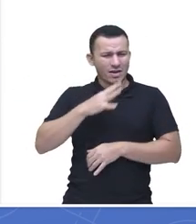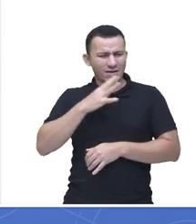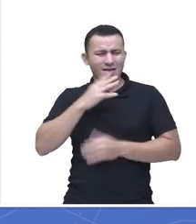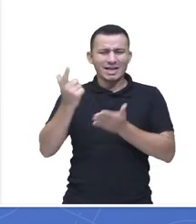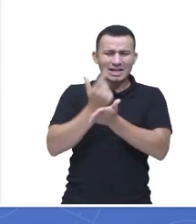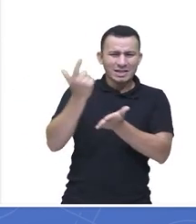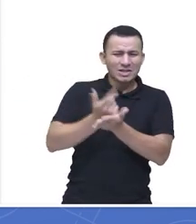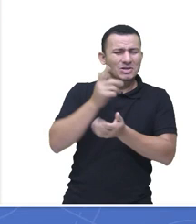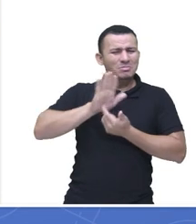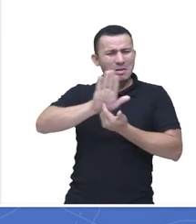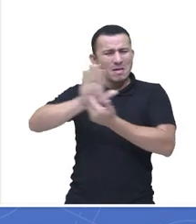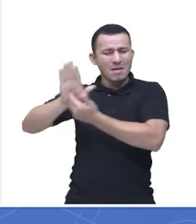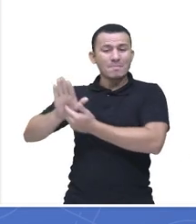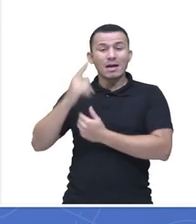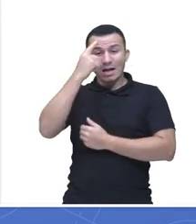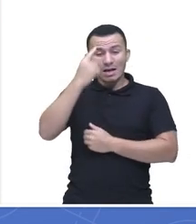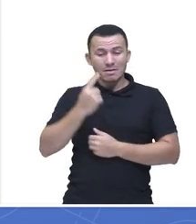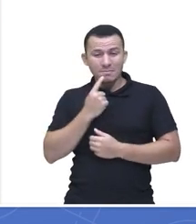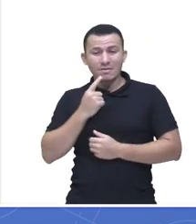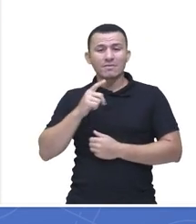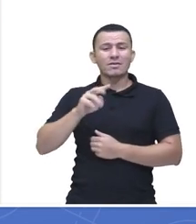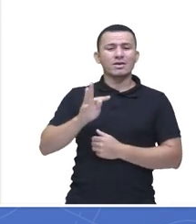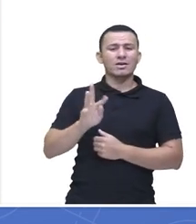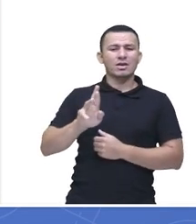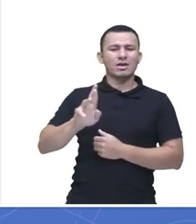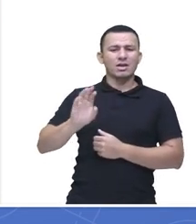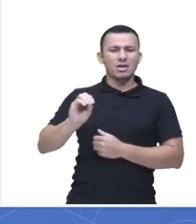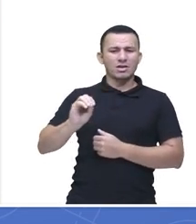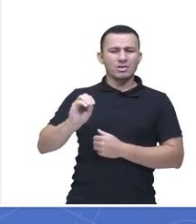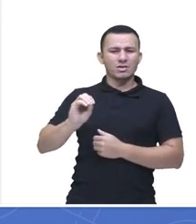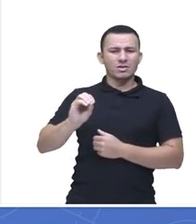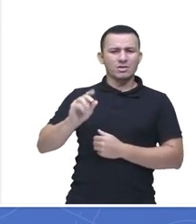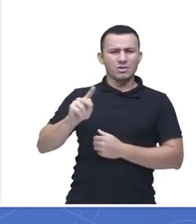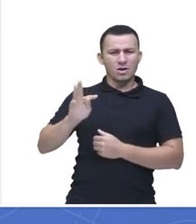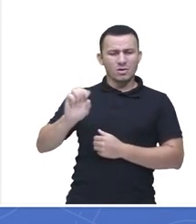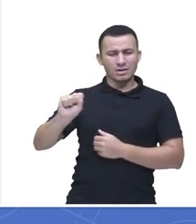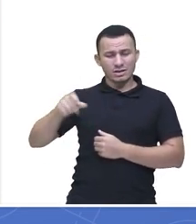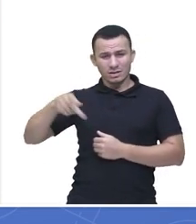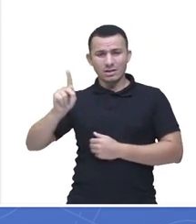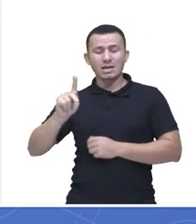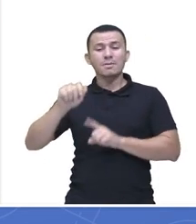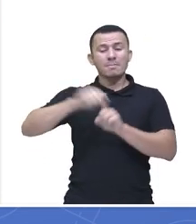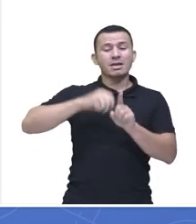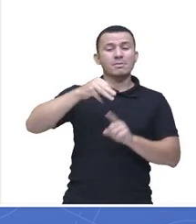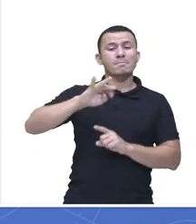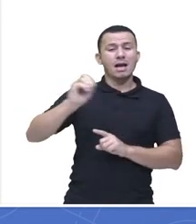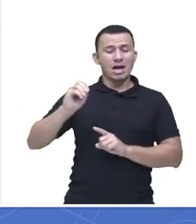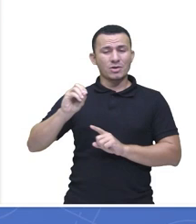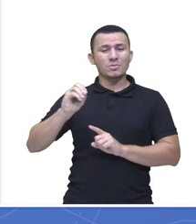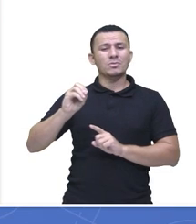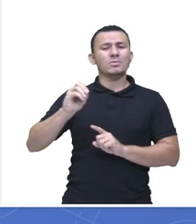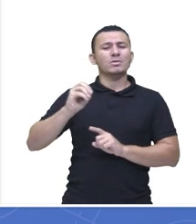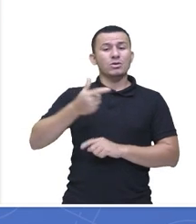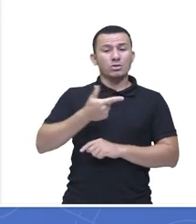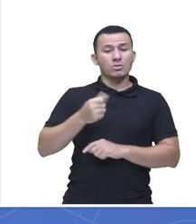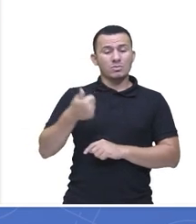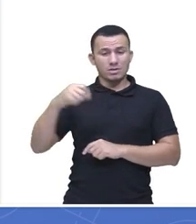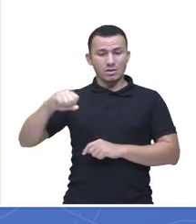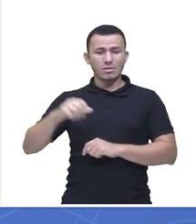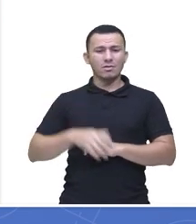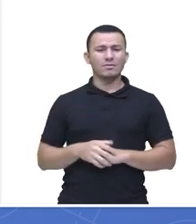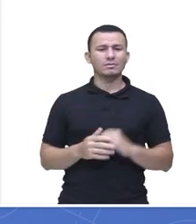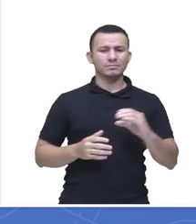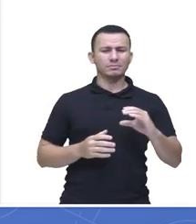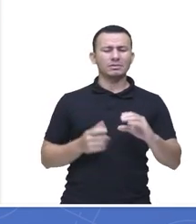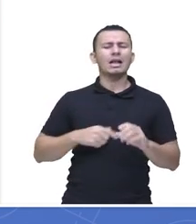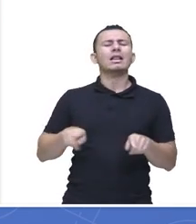didáticos, é a imagem de Trotsky discursando para os trabalhadores na Praça Vermelha, em maio de 19. Há sedes o seguinte, Consolidação das União